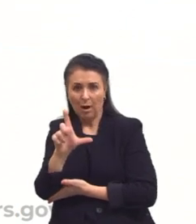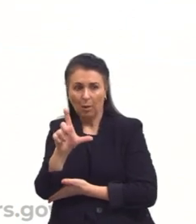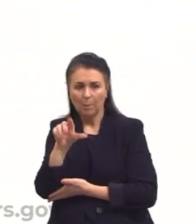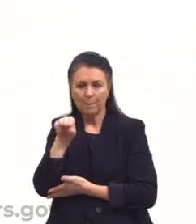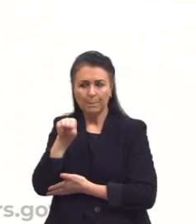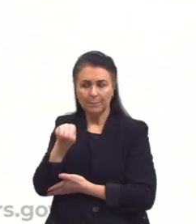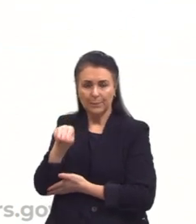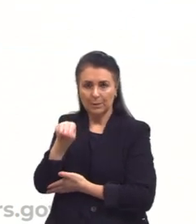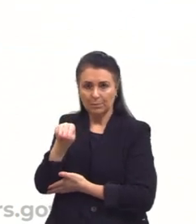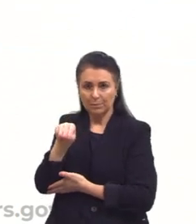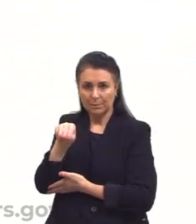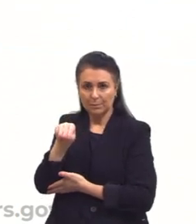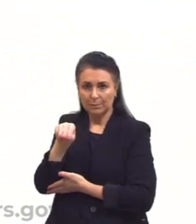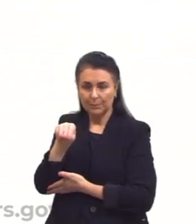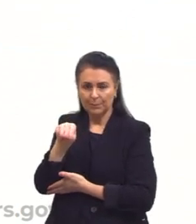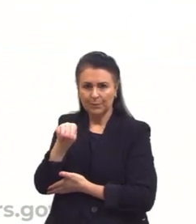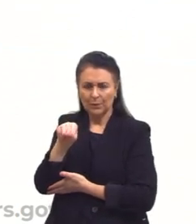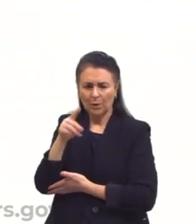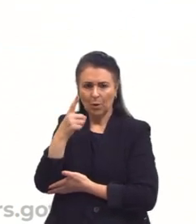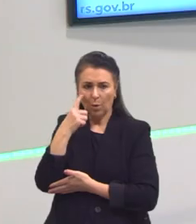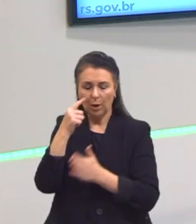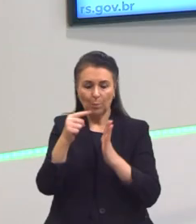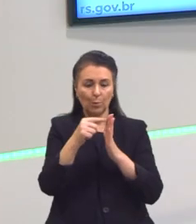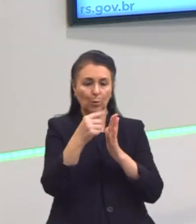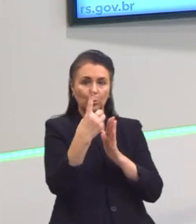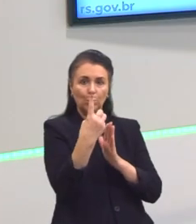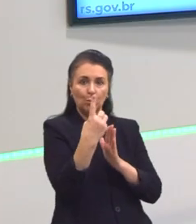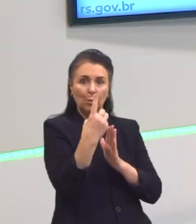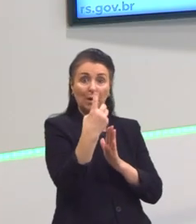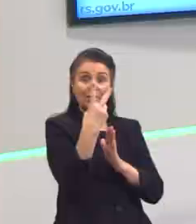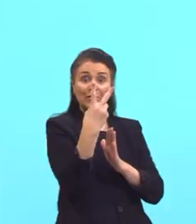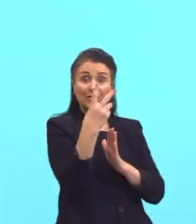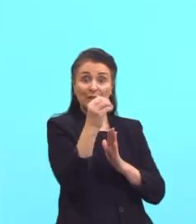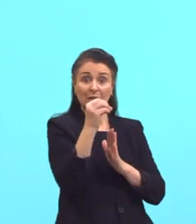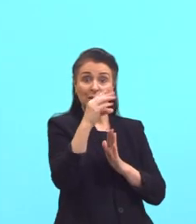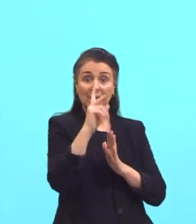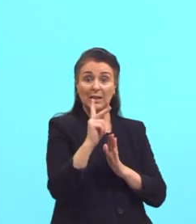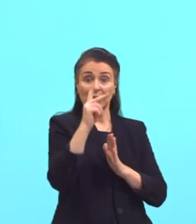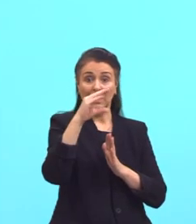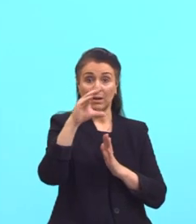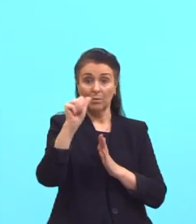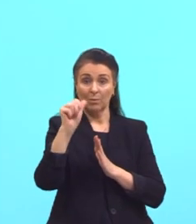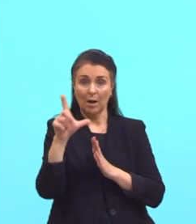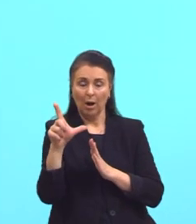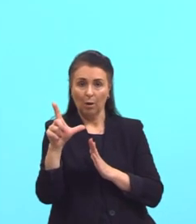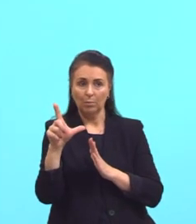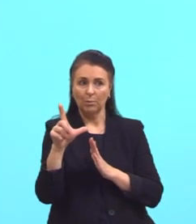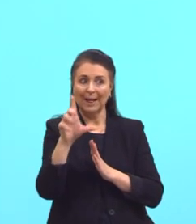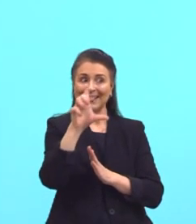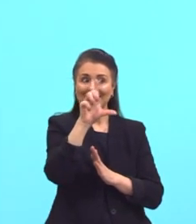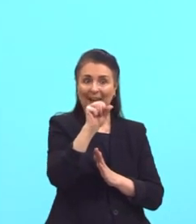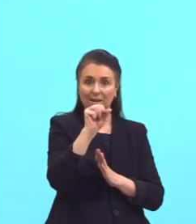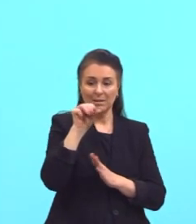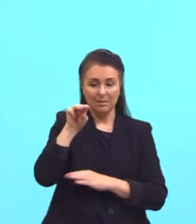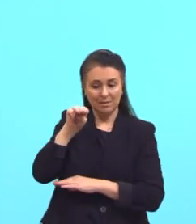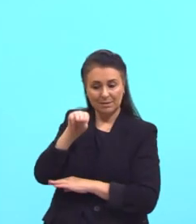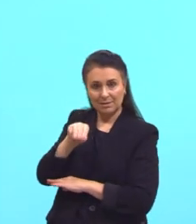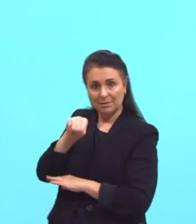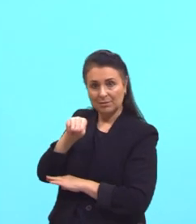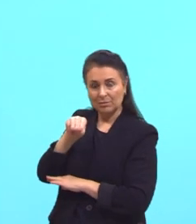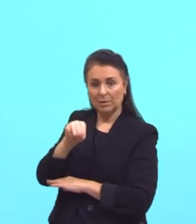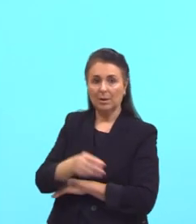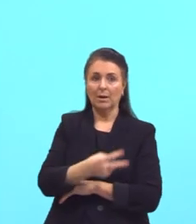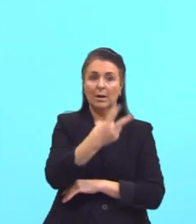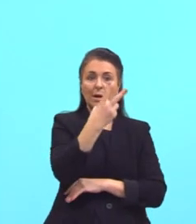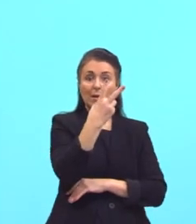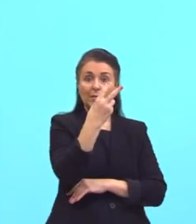minuto. Então, o ponto 1 é 20 quilocalorias para cada 10 minutos. 20